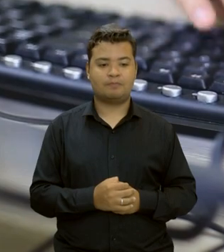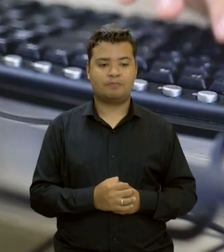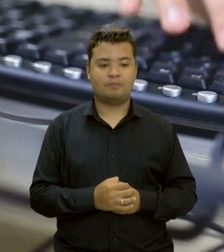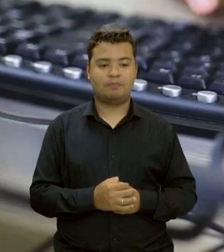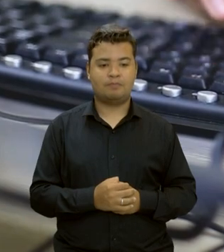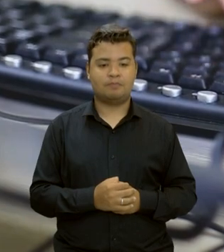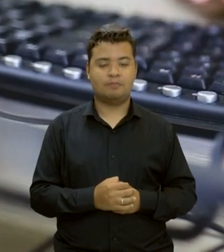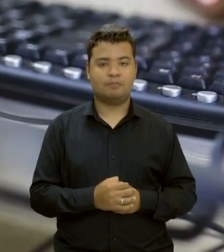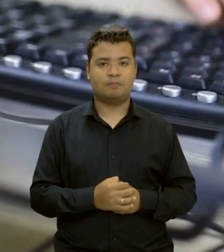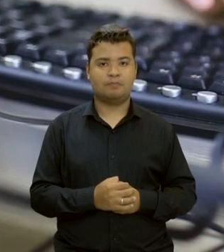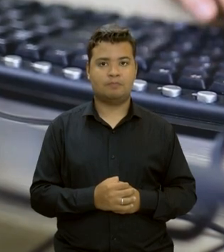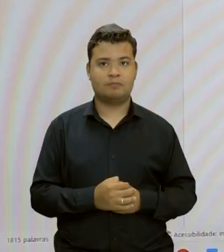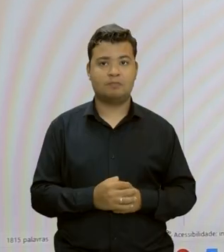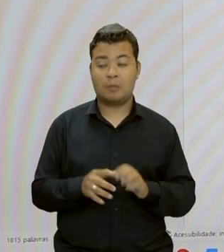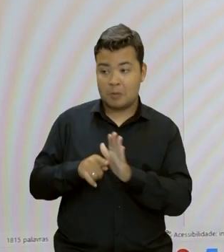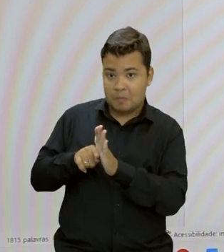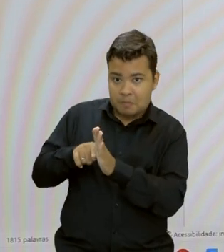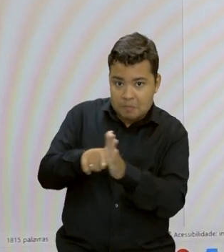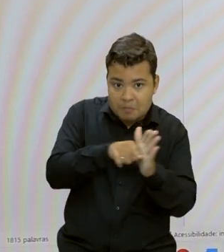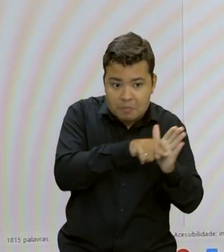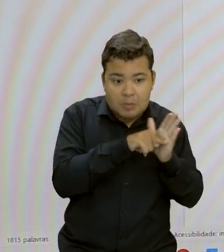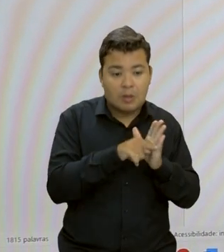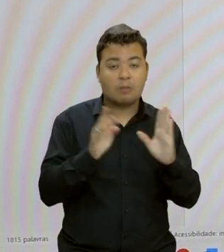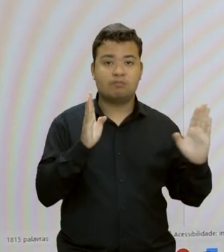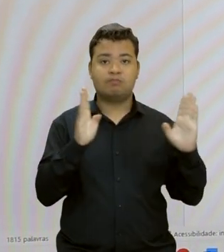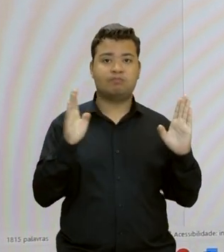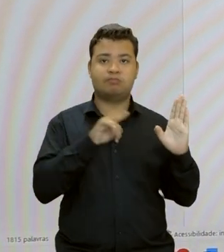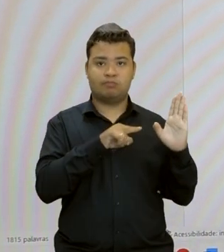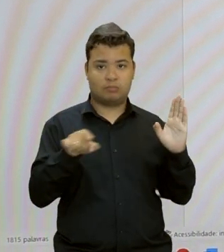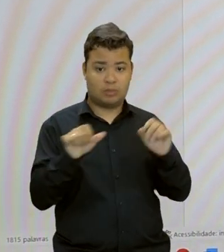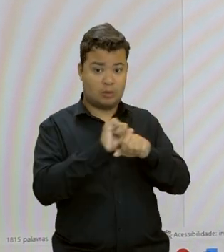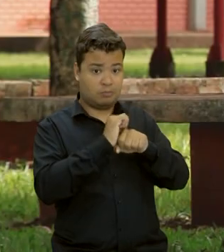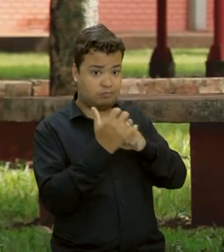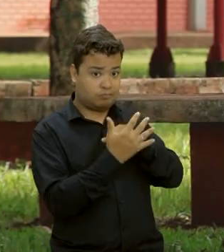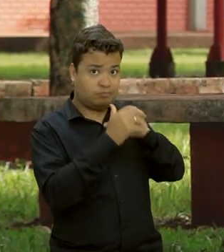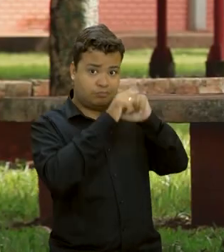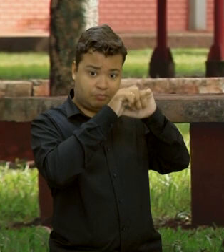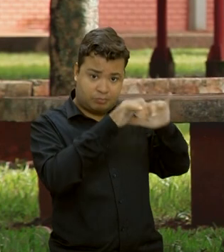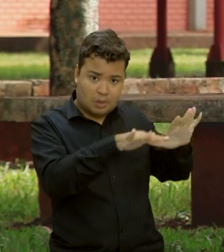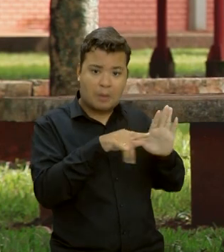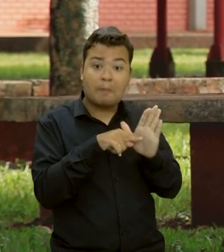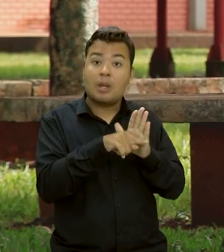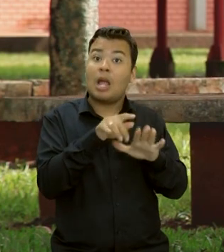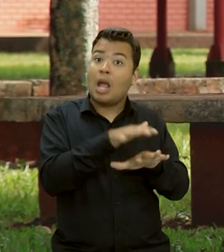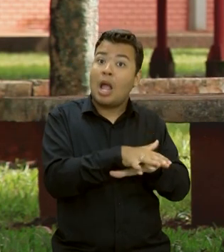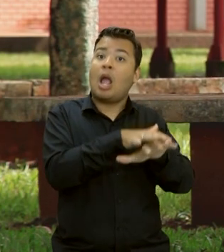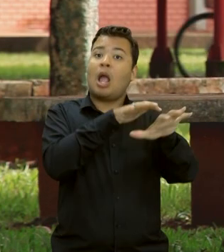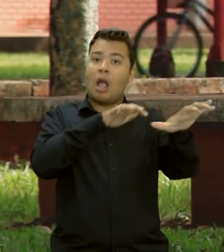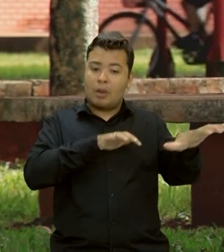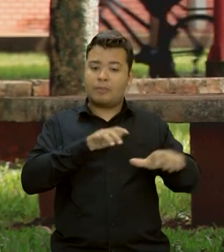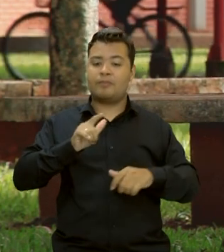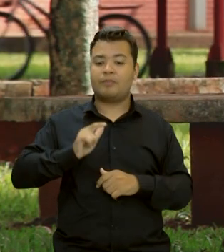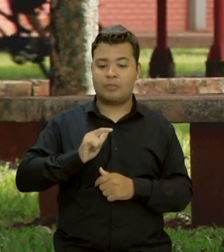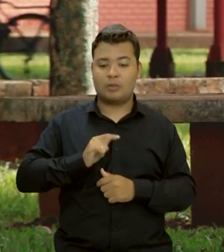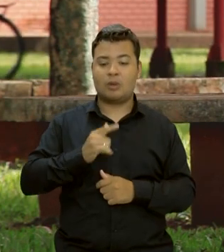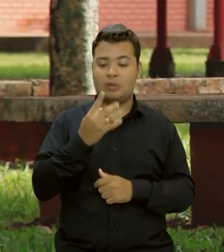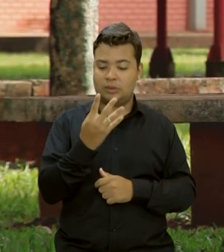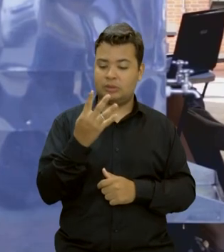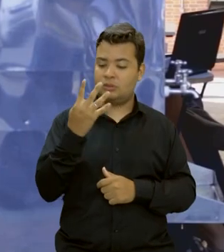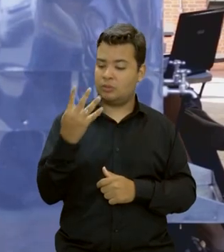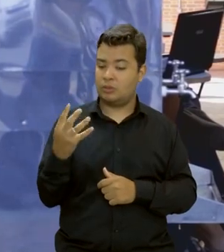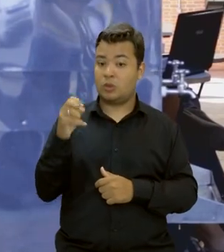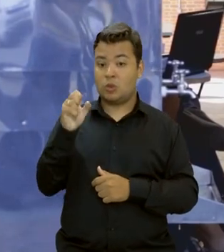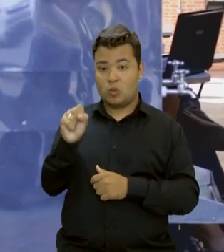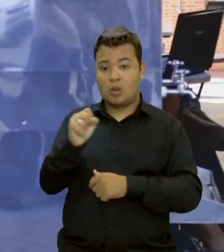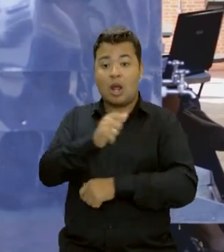A pesquisa foi realizada durante a pandemia de maneira remota, incluindo 448 estudantes